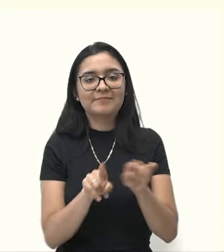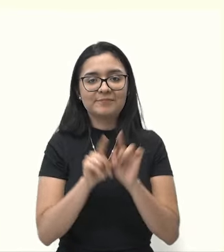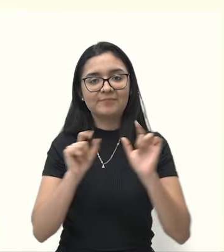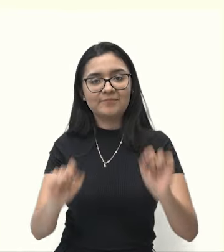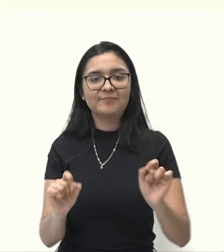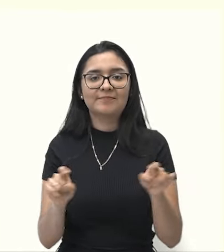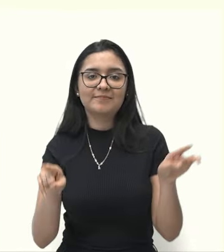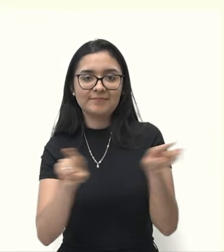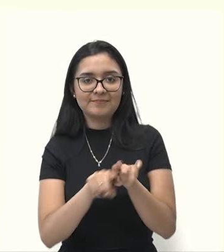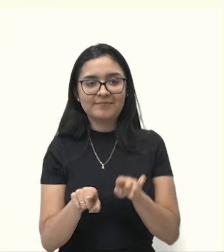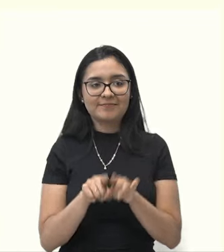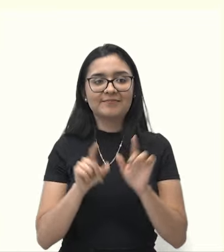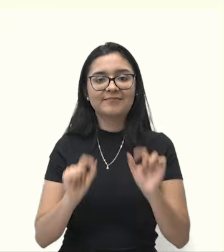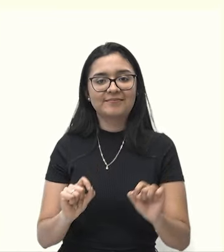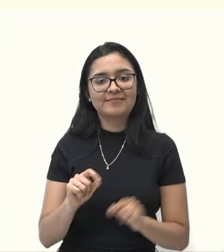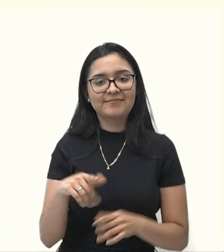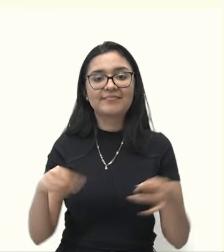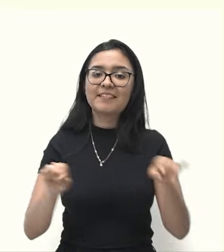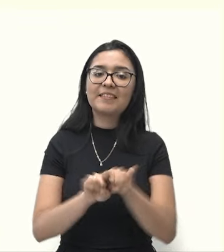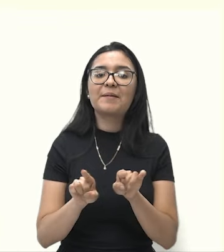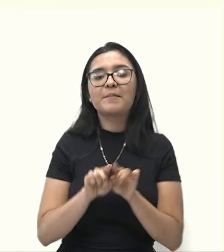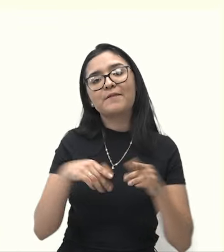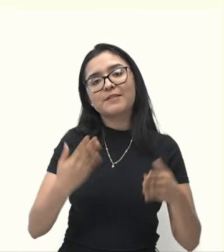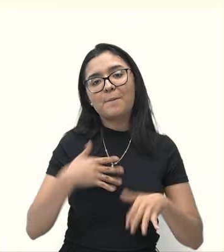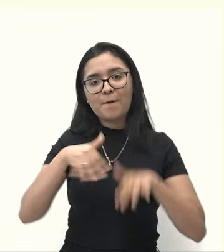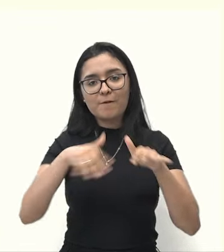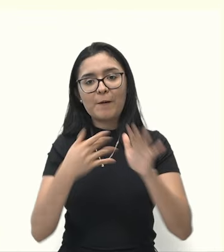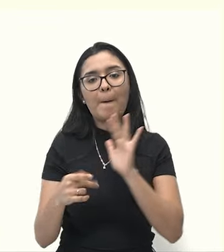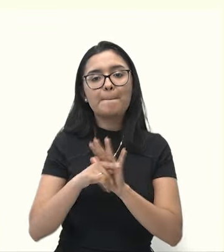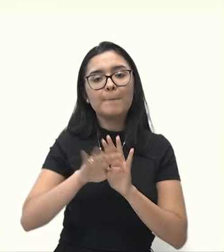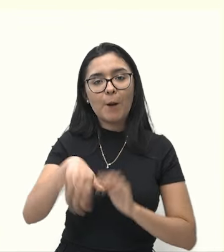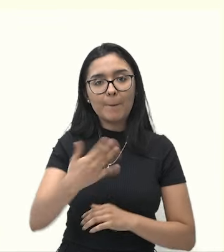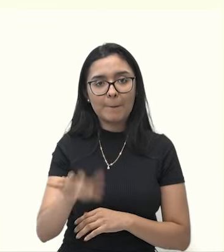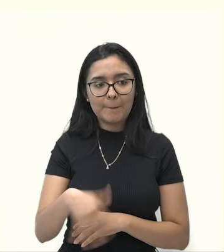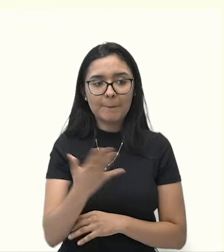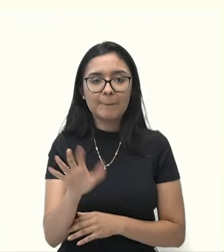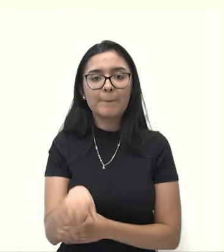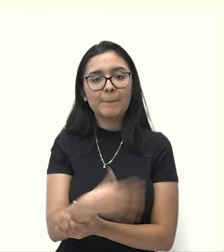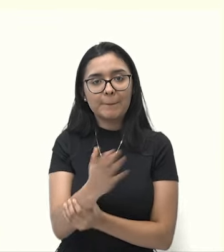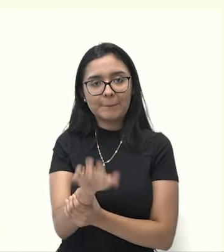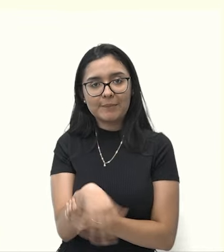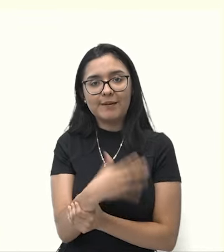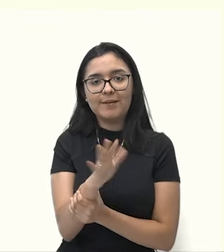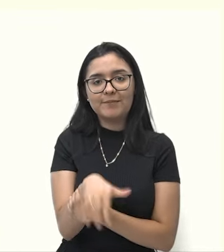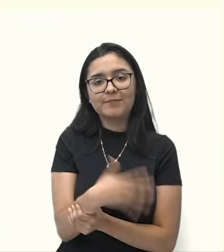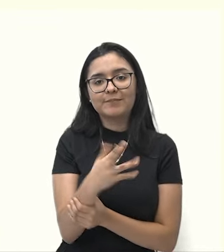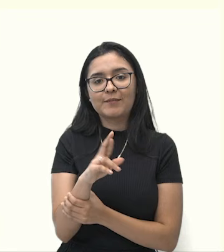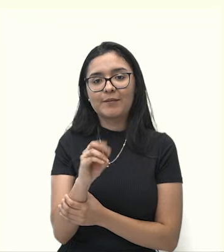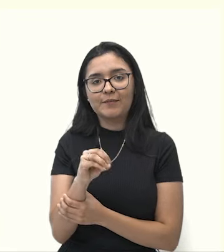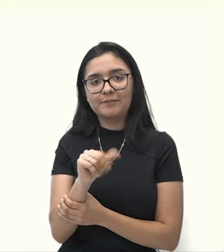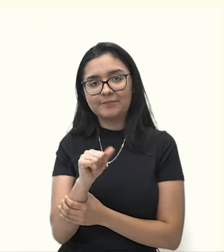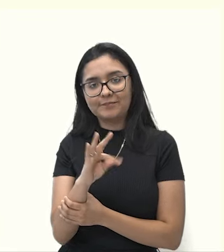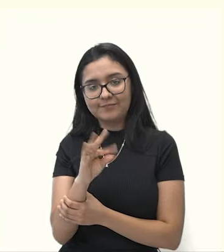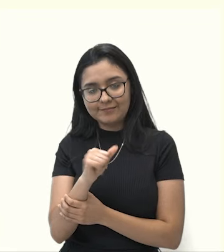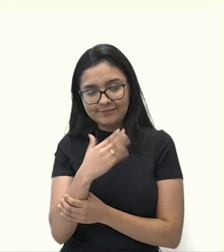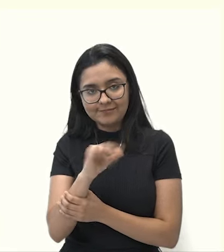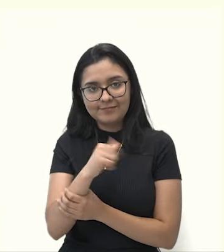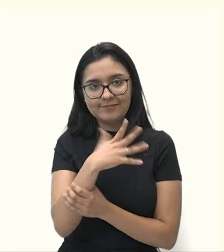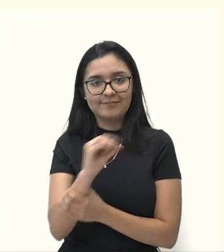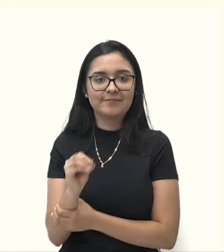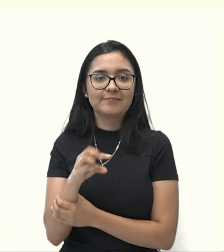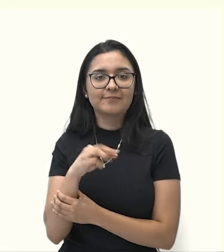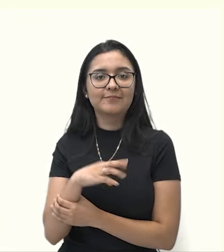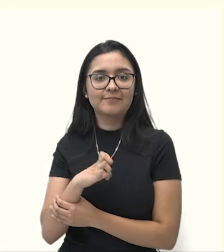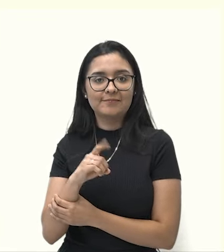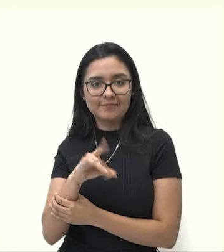E quando você rotaciona, quando você gira, temos a rotação média interna, quando